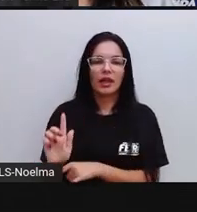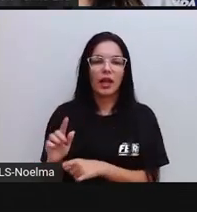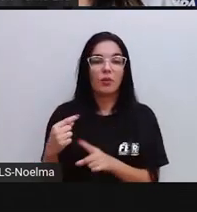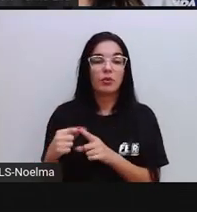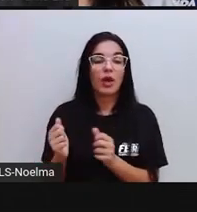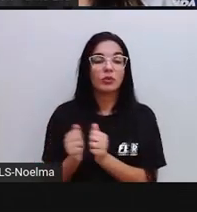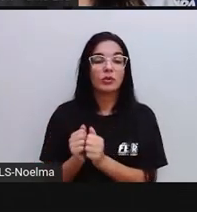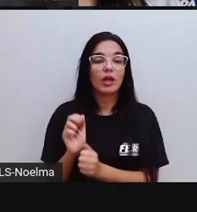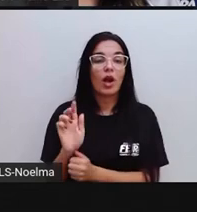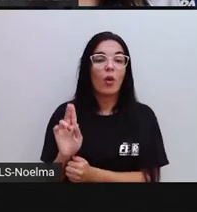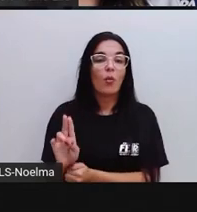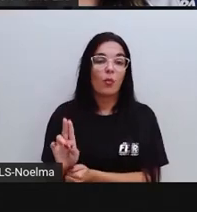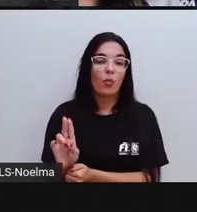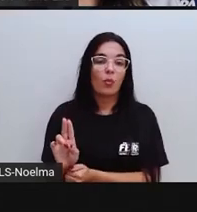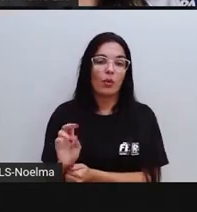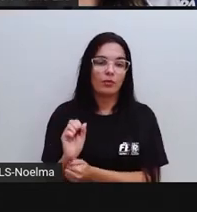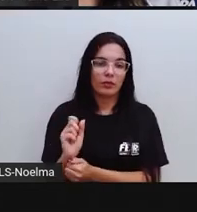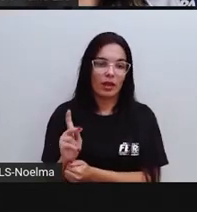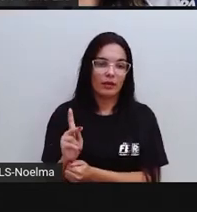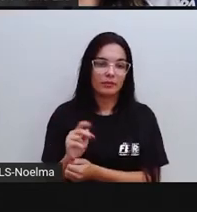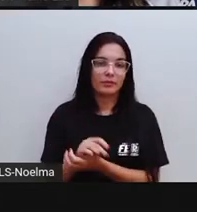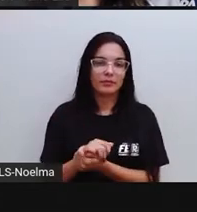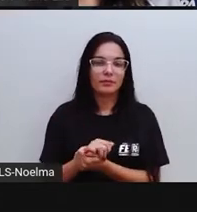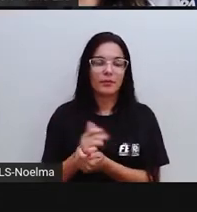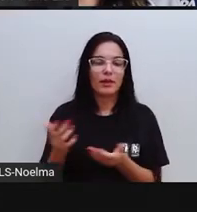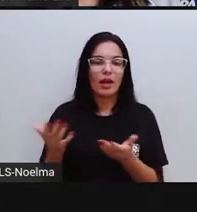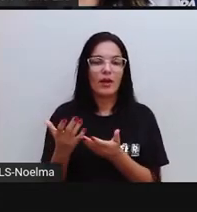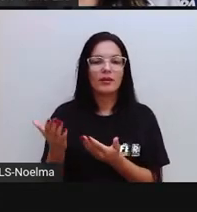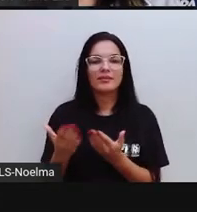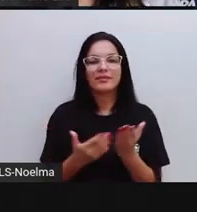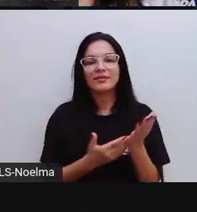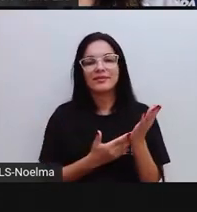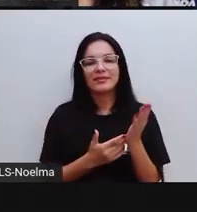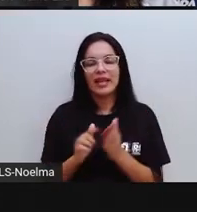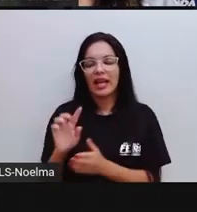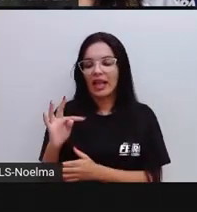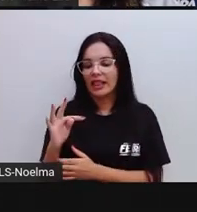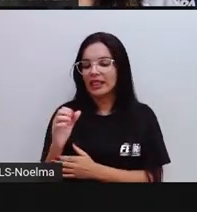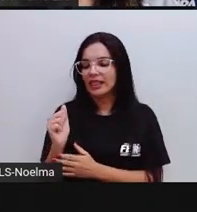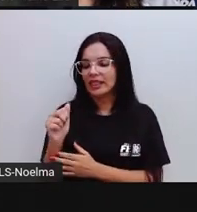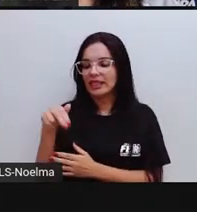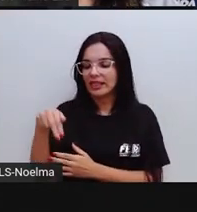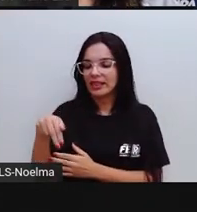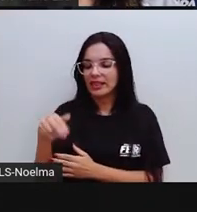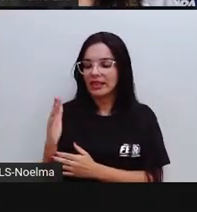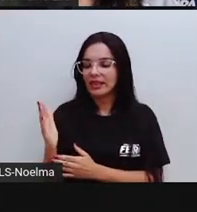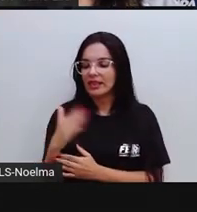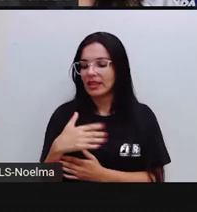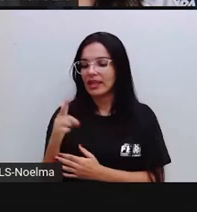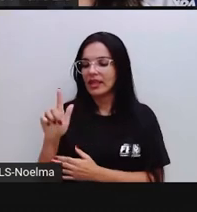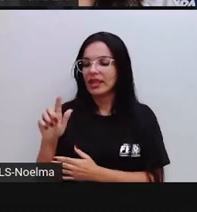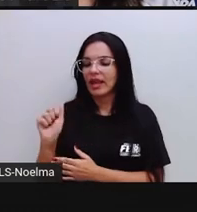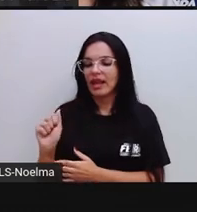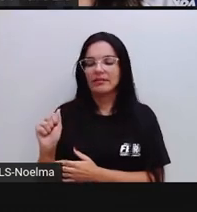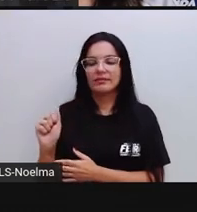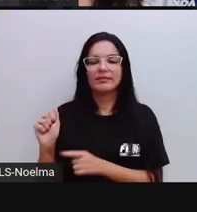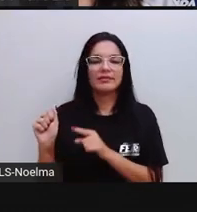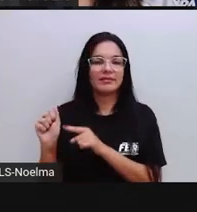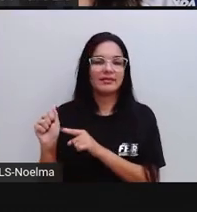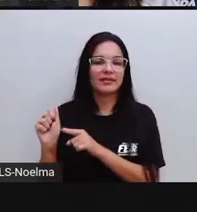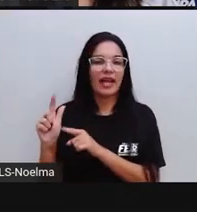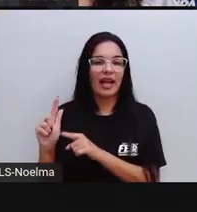letra u, da vogal u, tá? E aqui, ó, a palavra tanga,